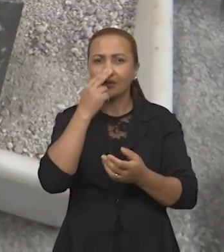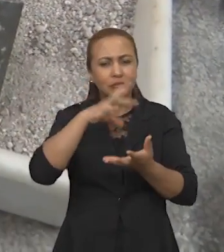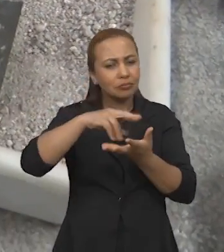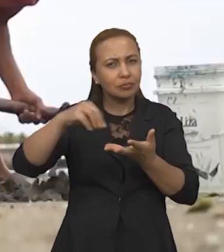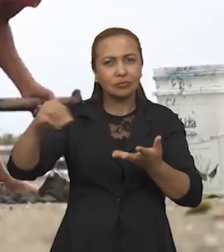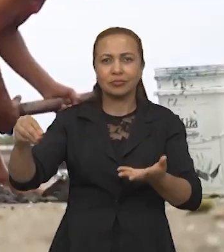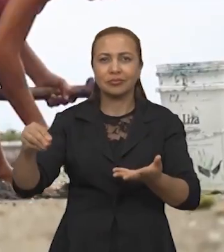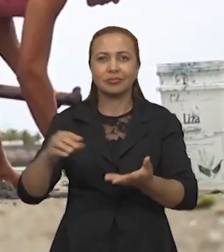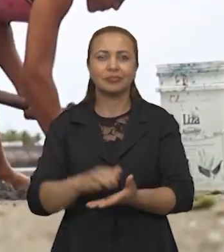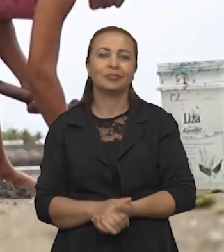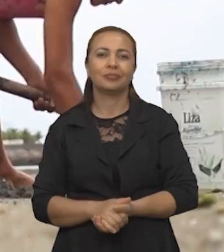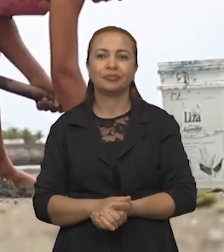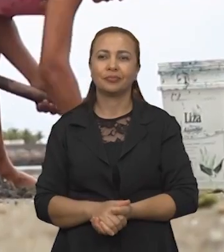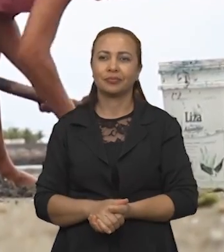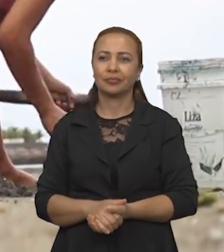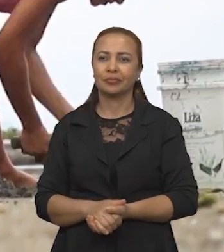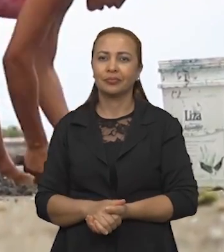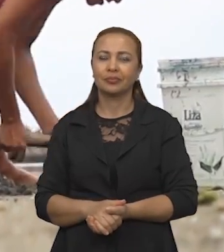semelhante à areia.